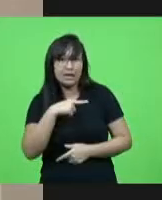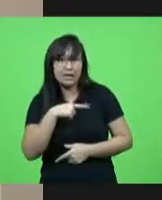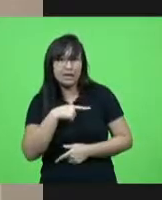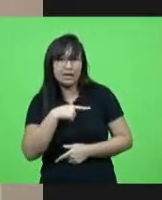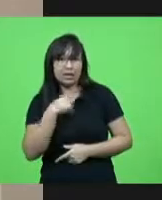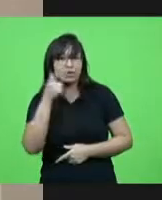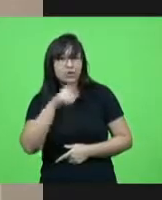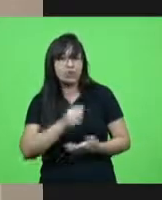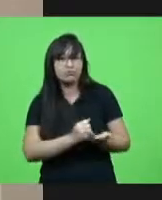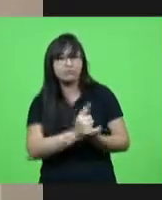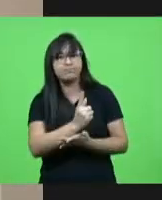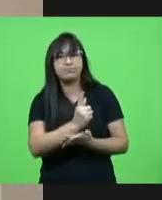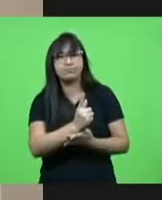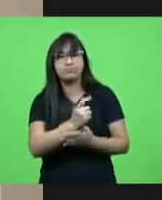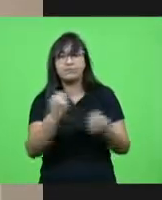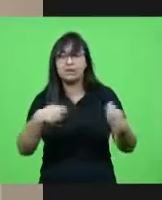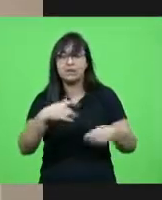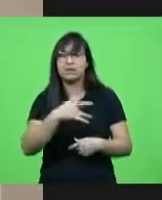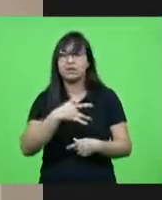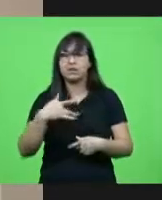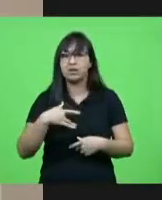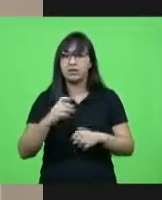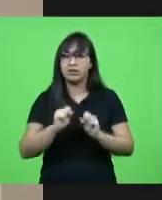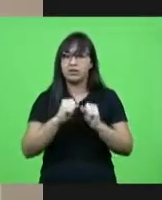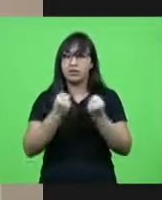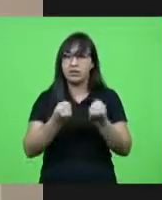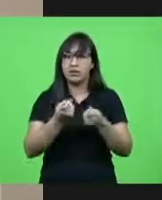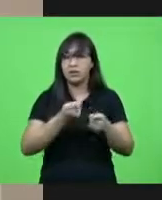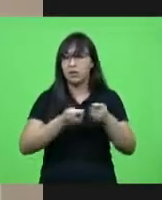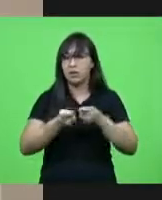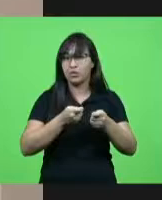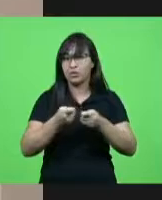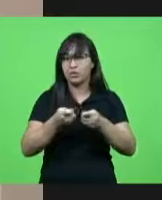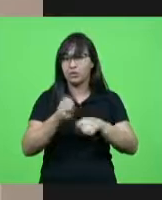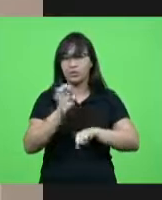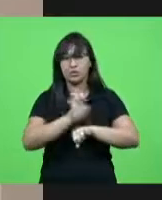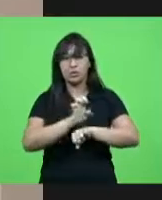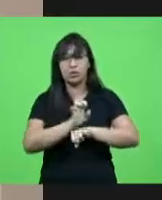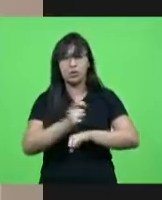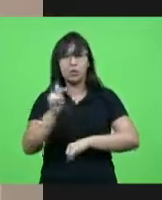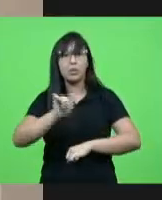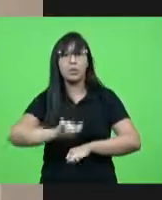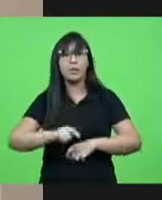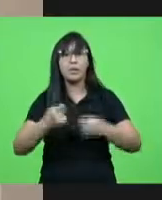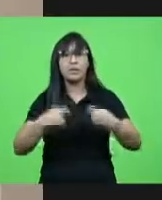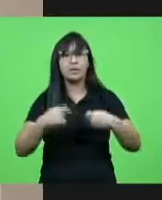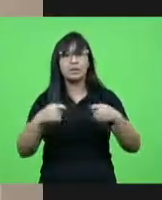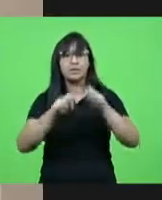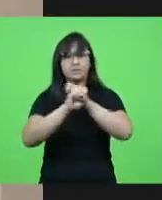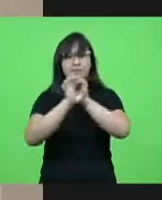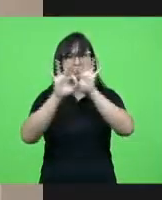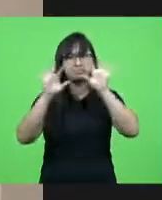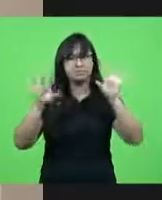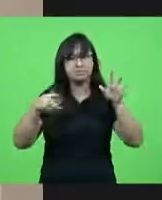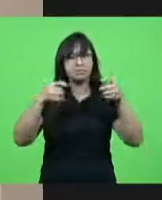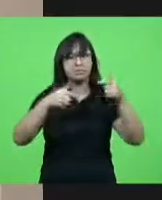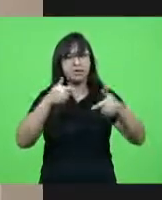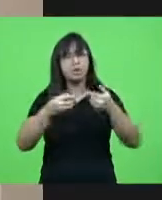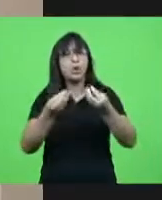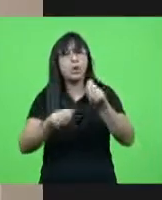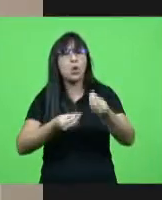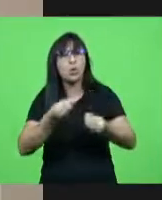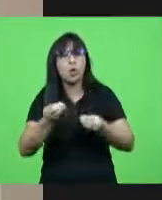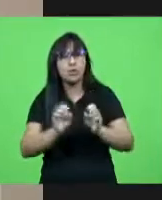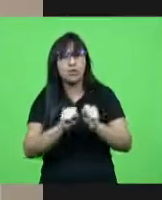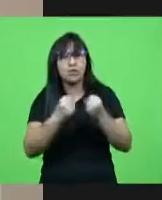precisamos de saúde para defender a nossa economia o estado precisa também atuar com clareza e fortemente na defesa da nossa